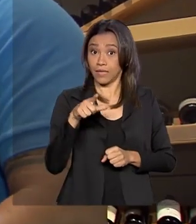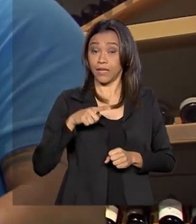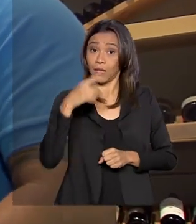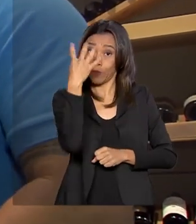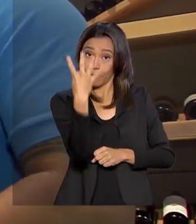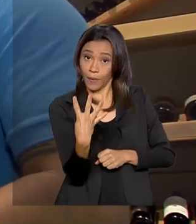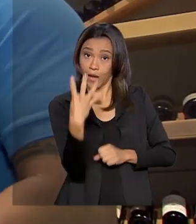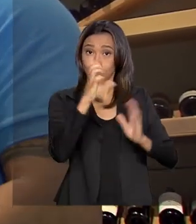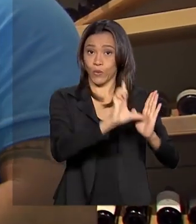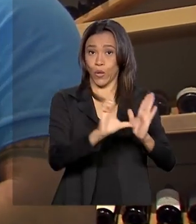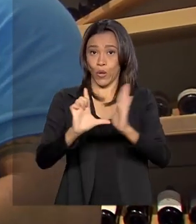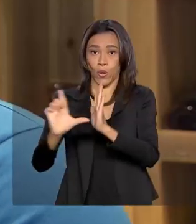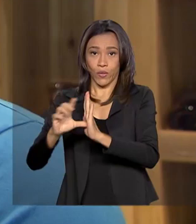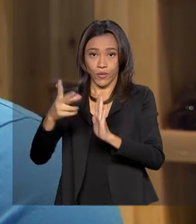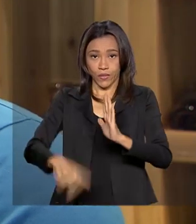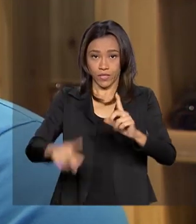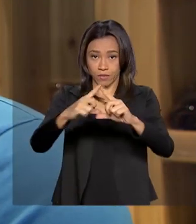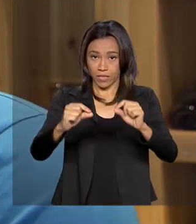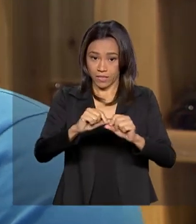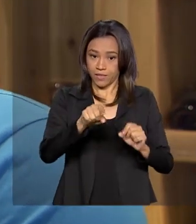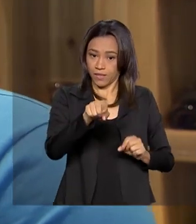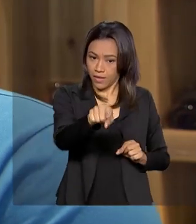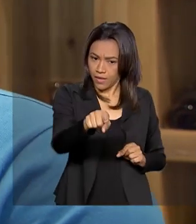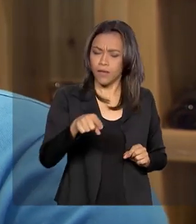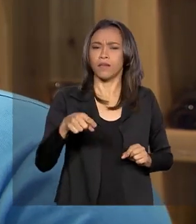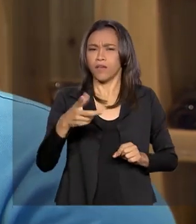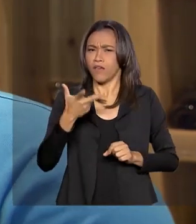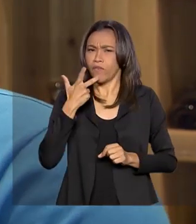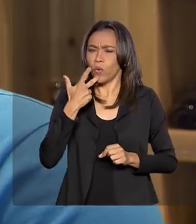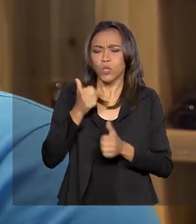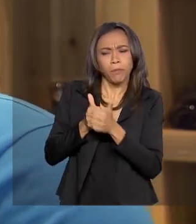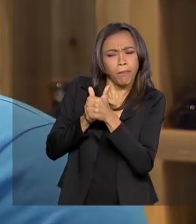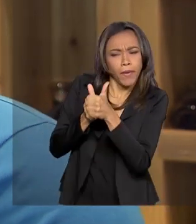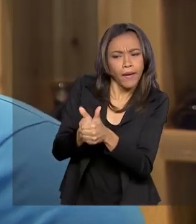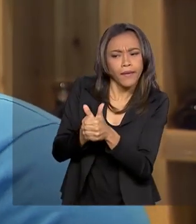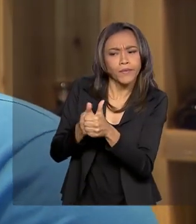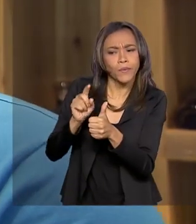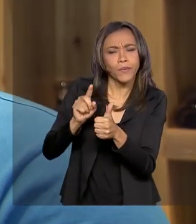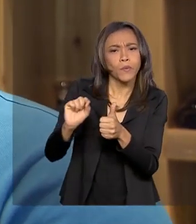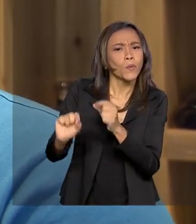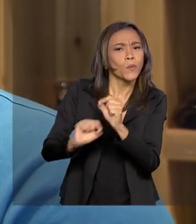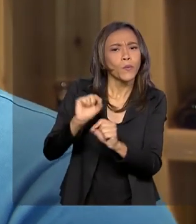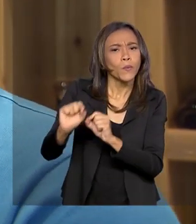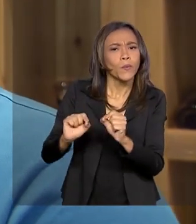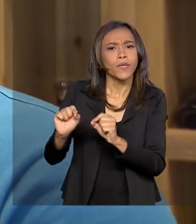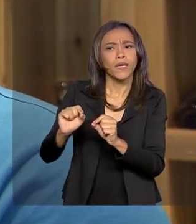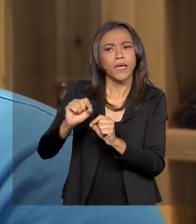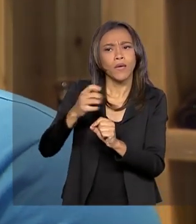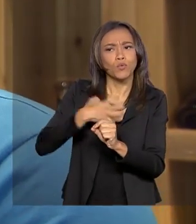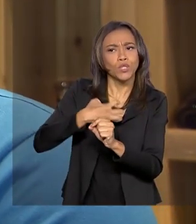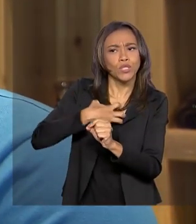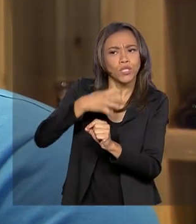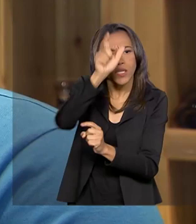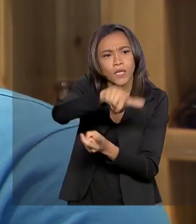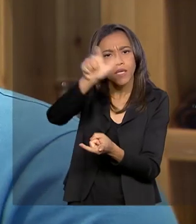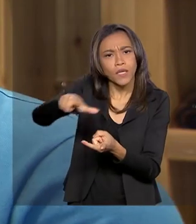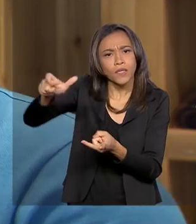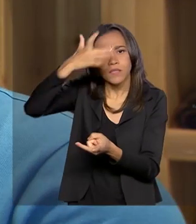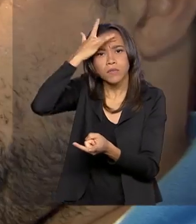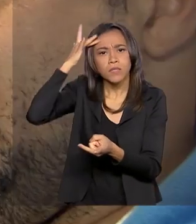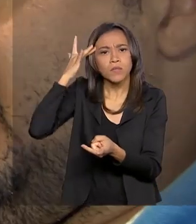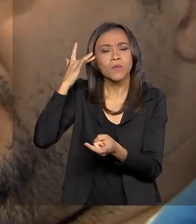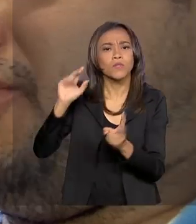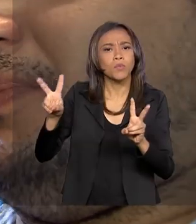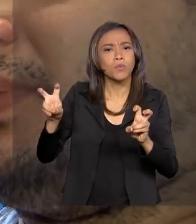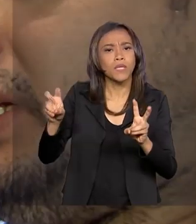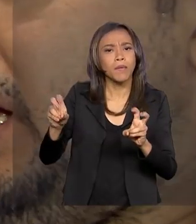especializadas em Brasília. Ele conta que acompanhou de perto a mudança do comportamento do consumidor brasileiro em relação à bebida